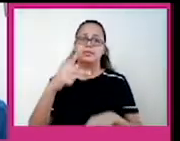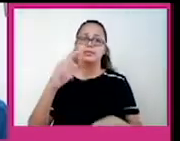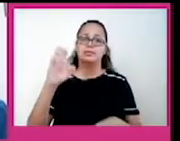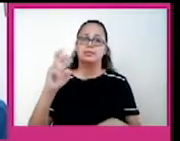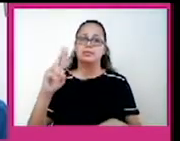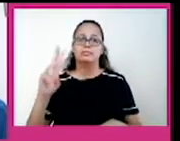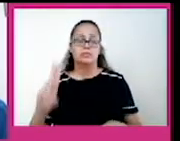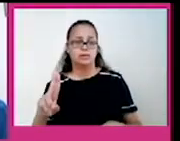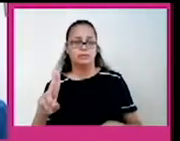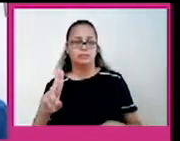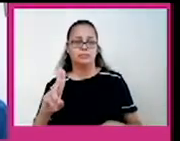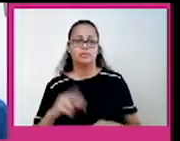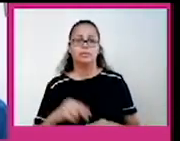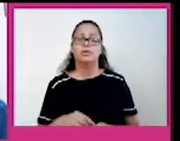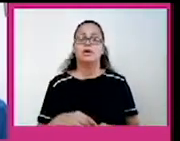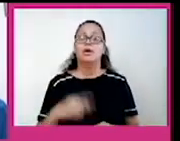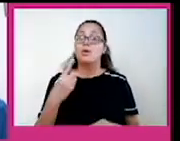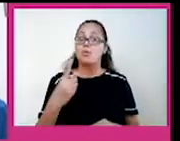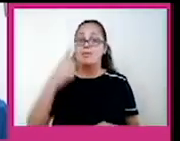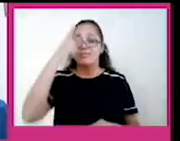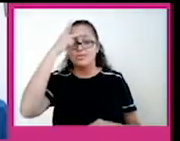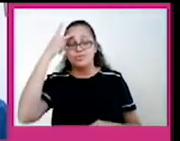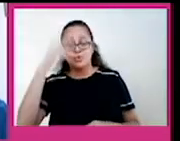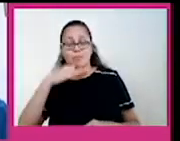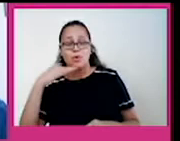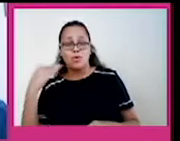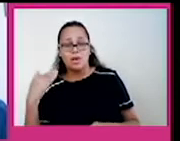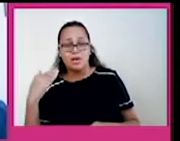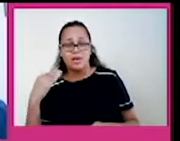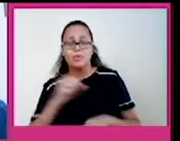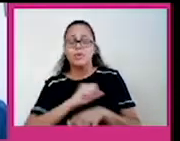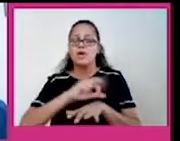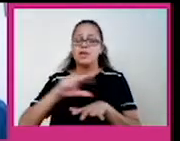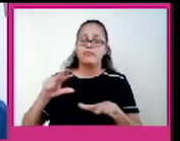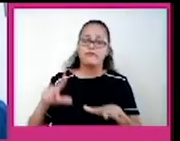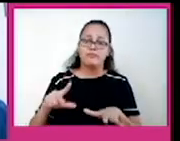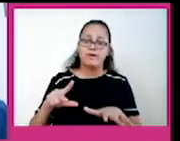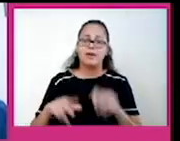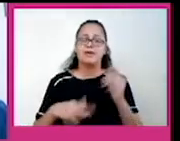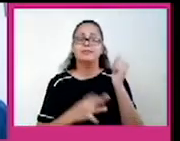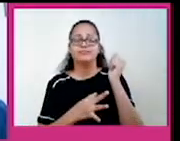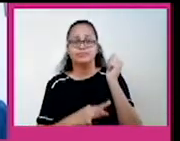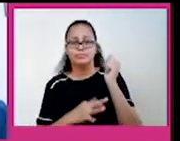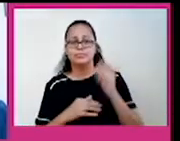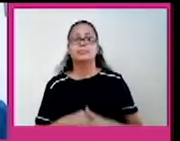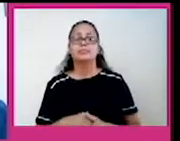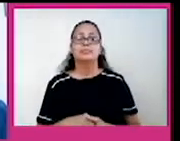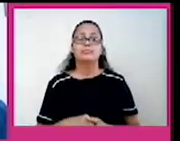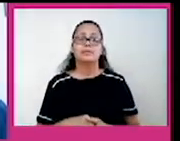tsunami. Uma pessoa morreu e dezenas ficaram feridas. Nós temos aqui a indicação do mapa, olha só. Capital de país.